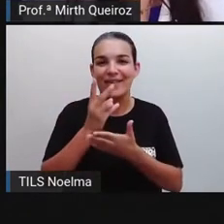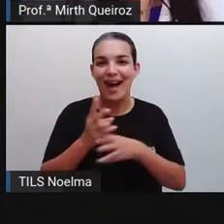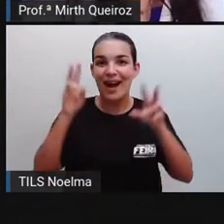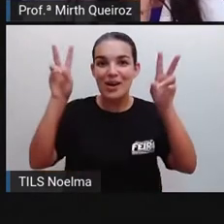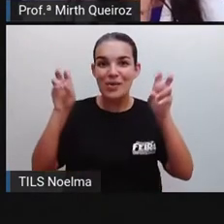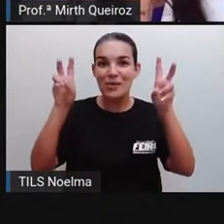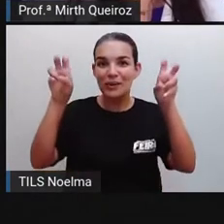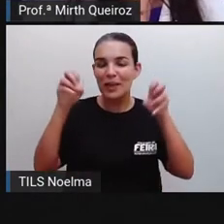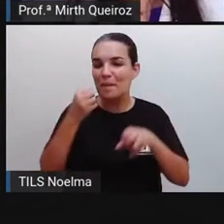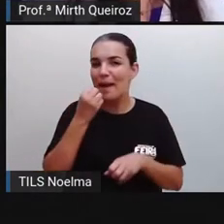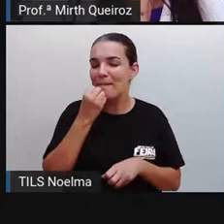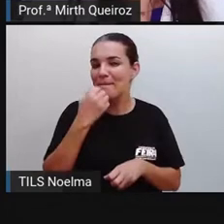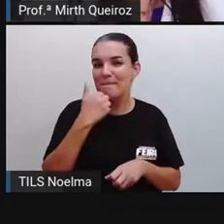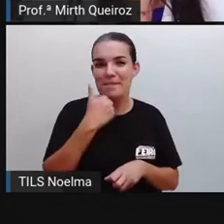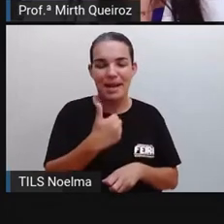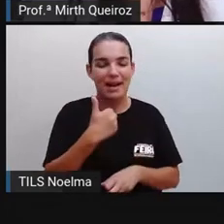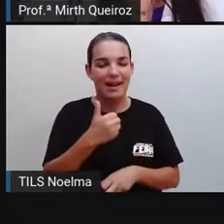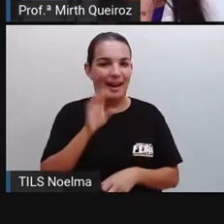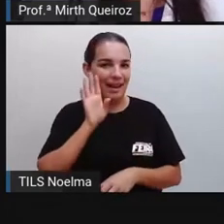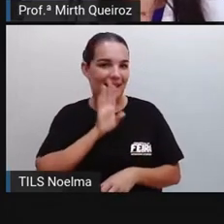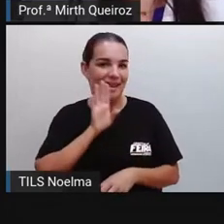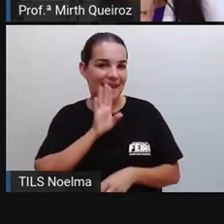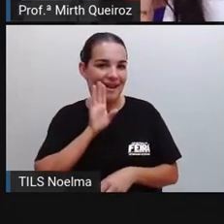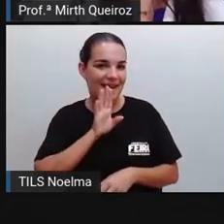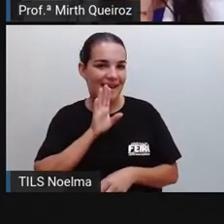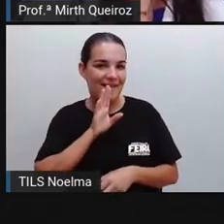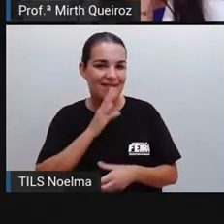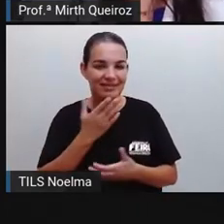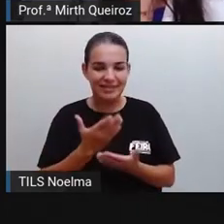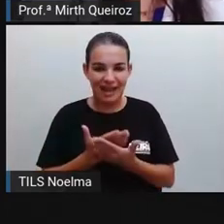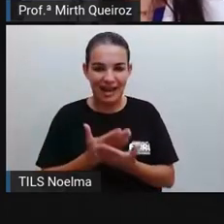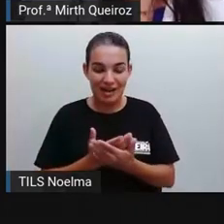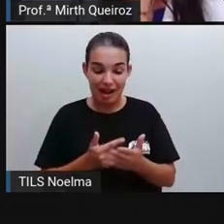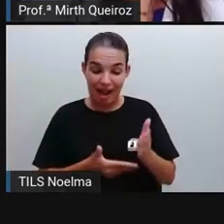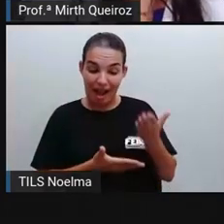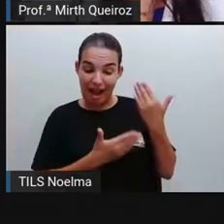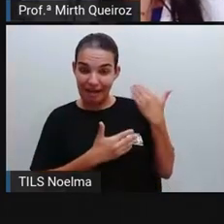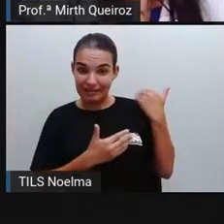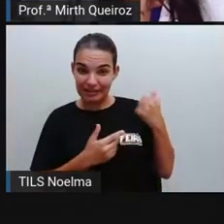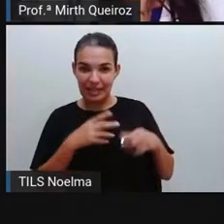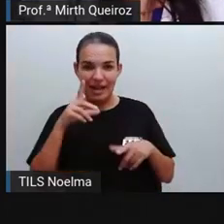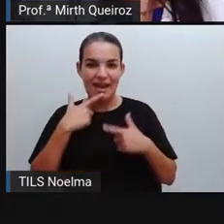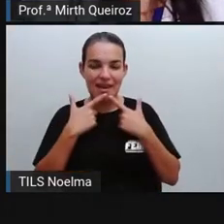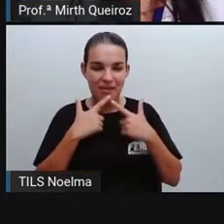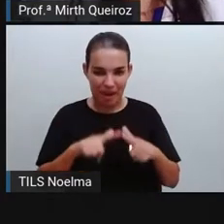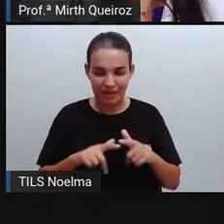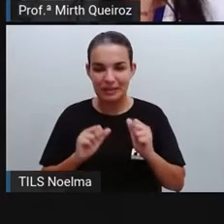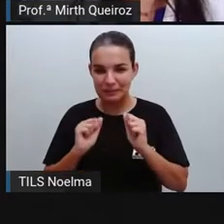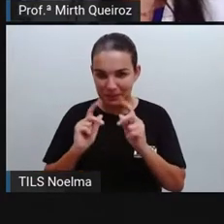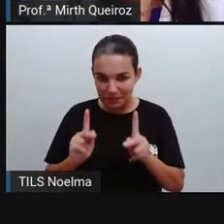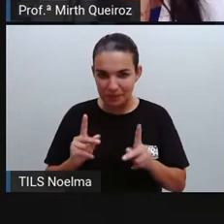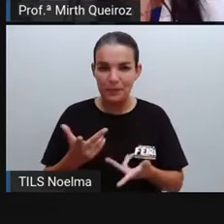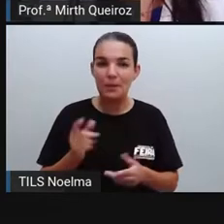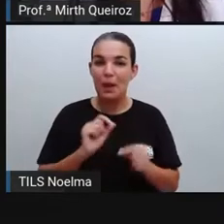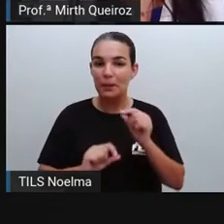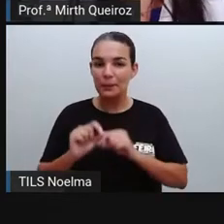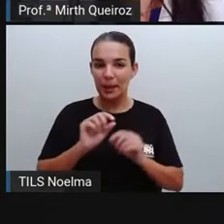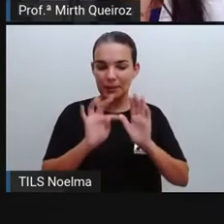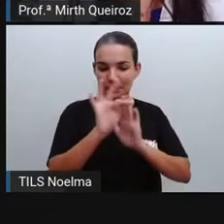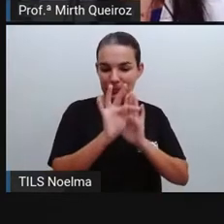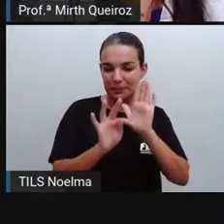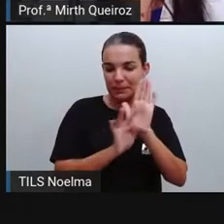assunto muito legal que a gente vem vendo aí desde a nossa aula anterior de linguagens, que é sobre